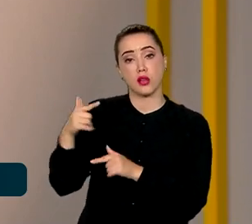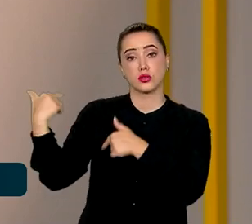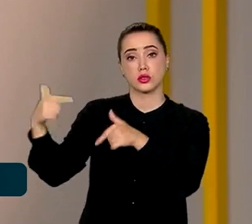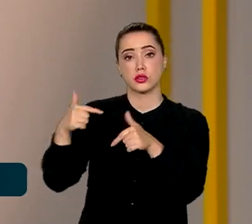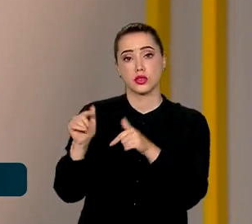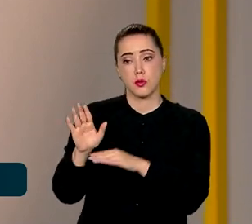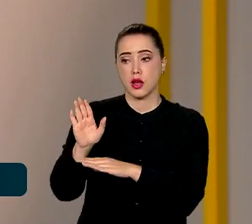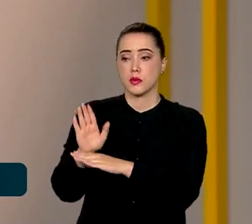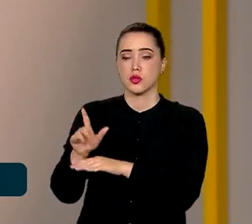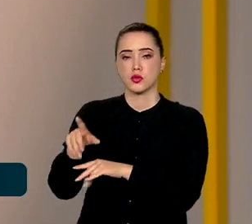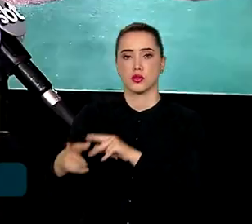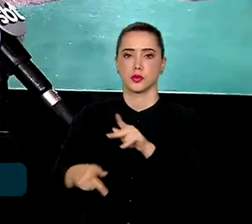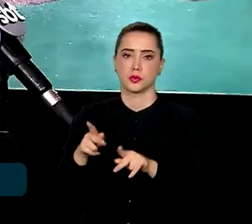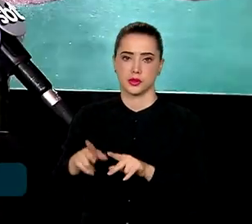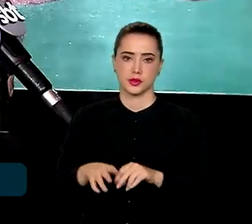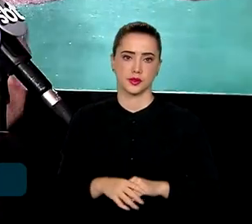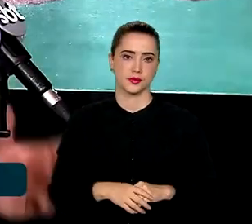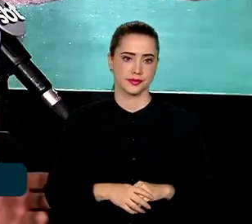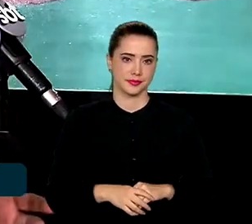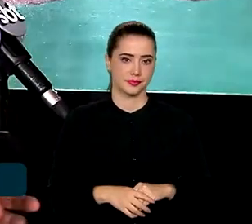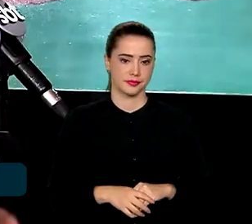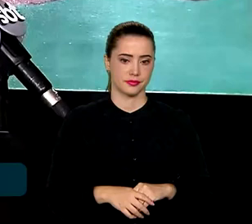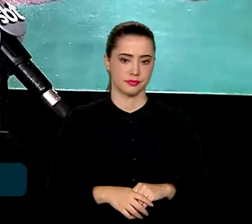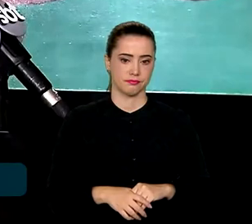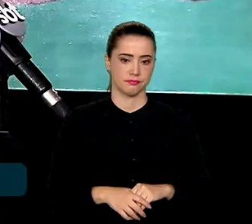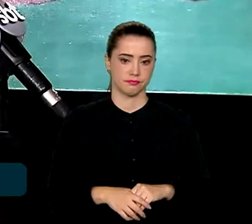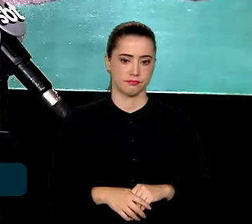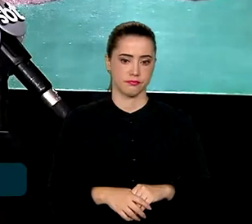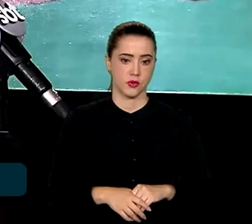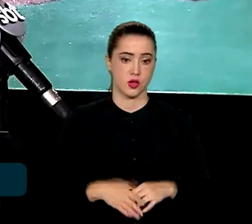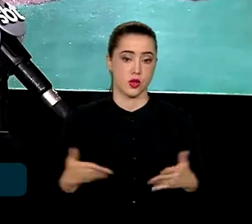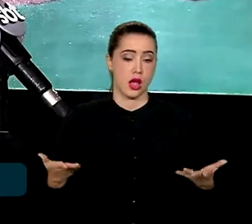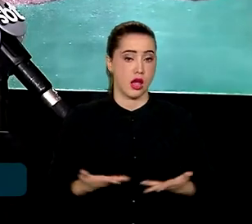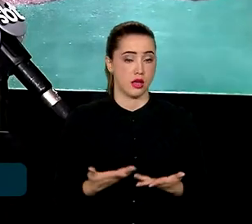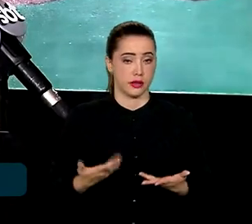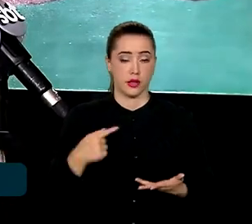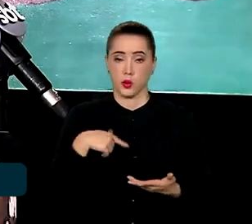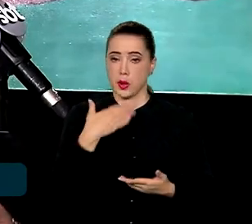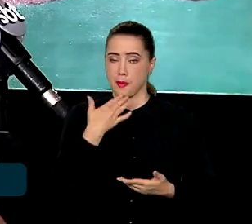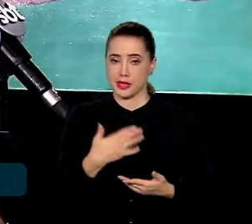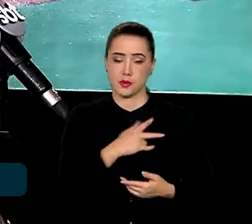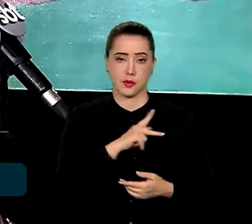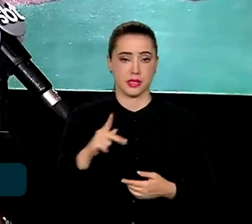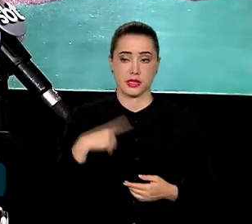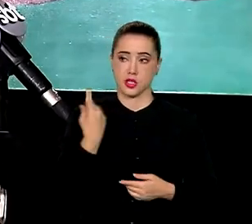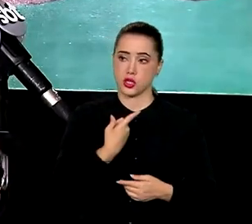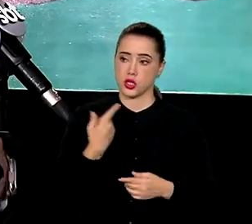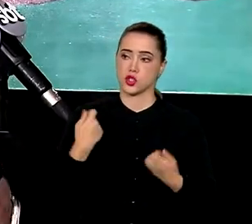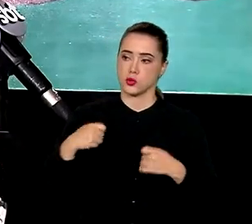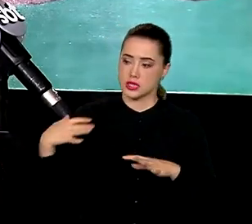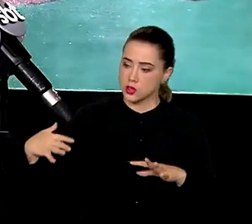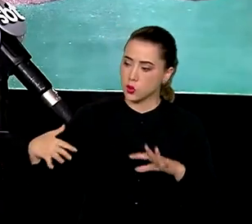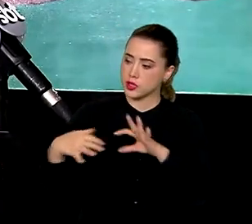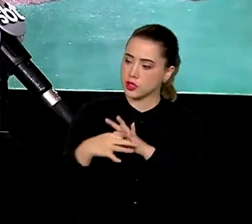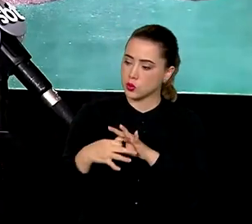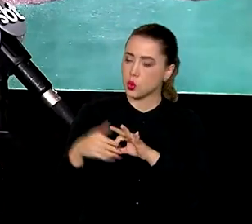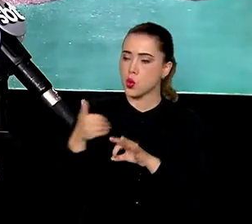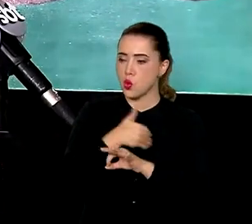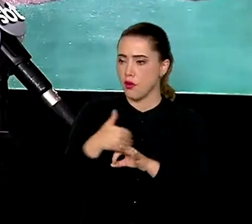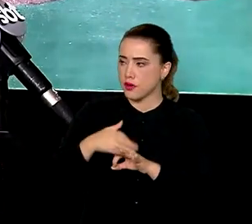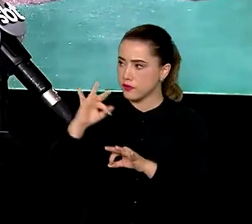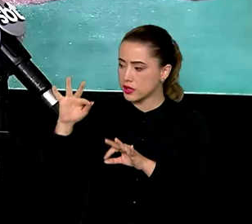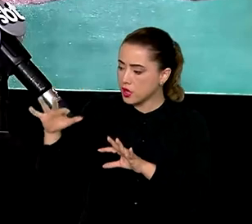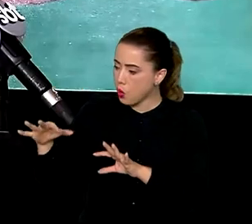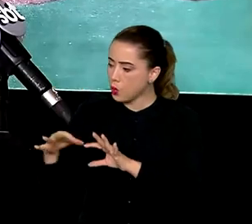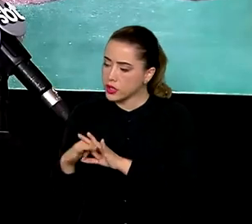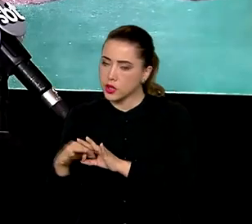a favor da população. O que eu trago aqui ao presidente é a necessidade de nós estarmos mais do que nunca muito próximos, governo federal, governo do Estado, assim